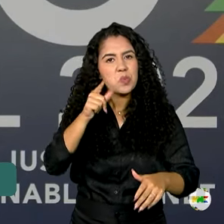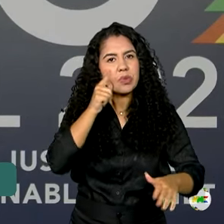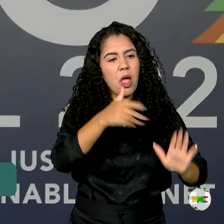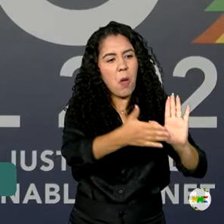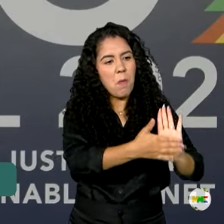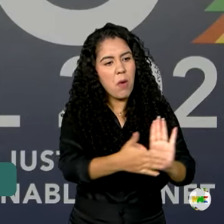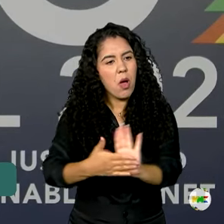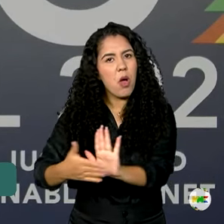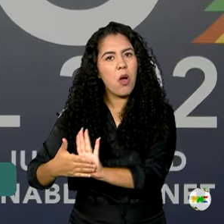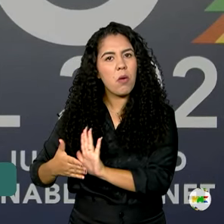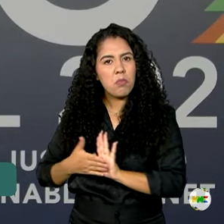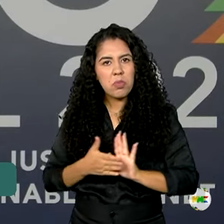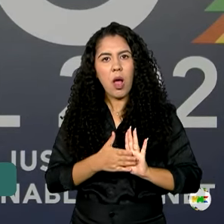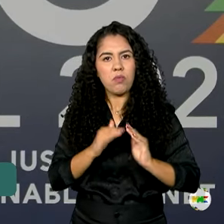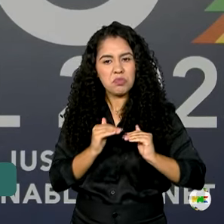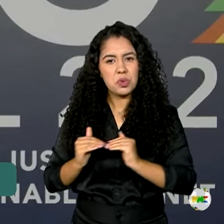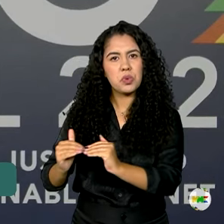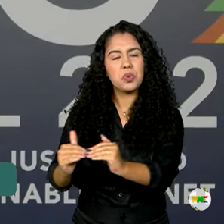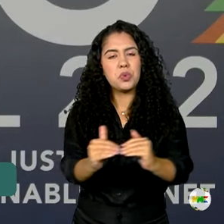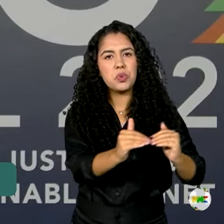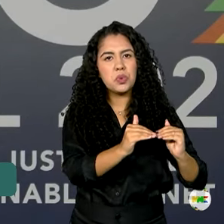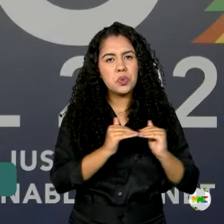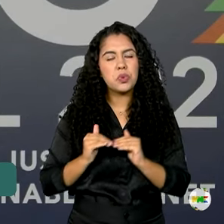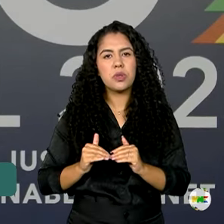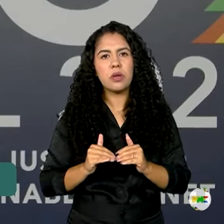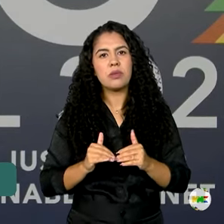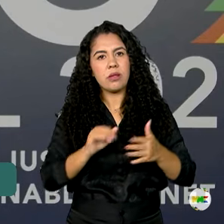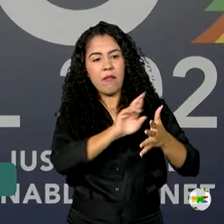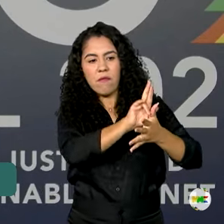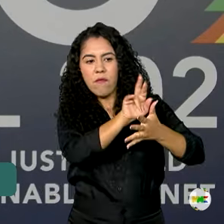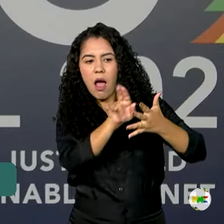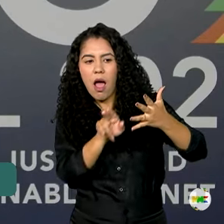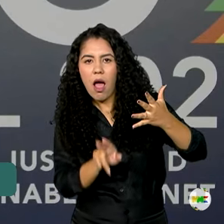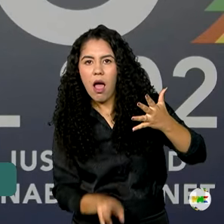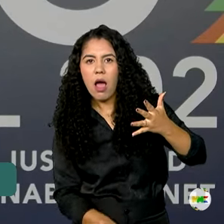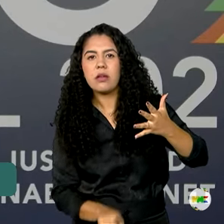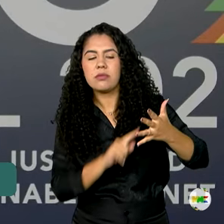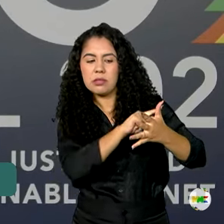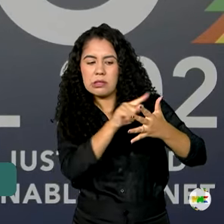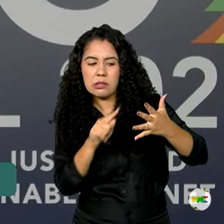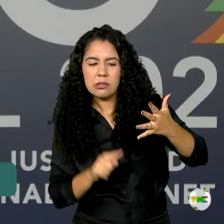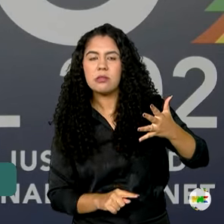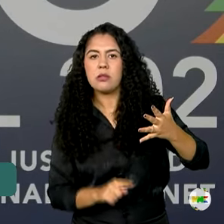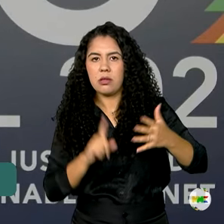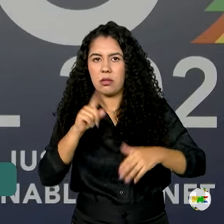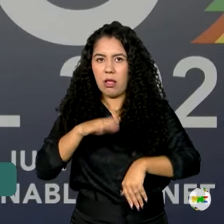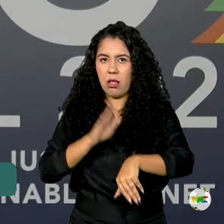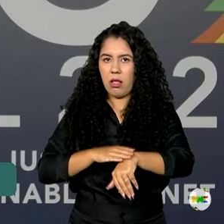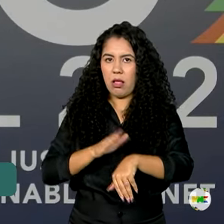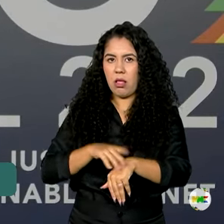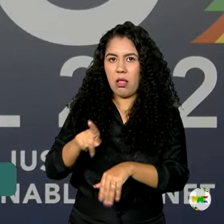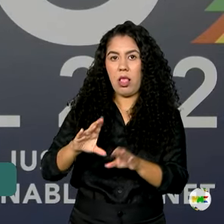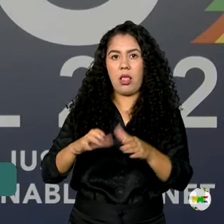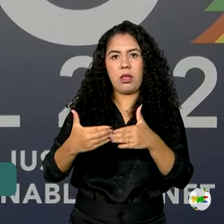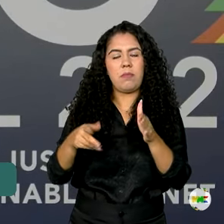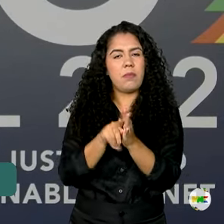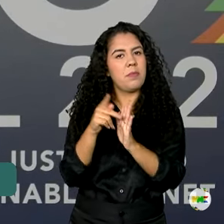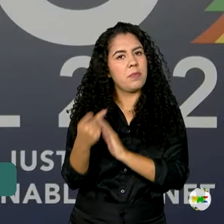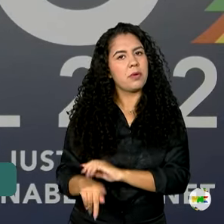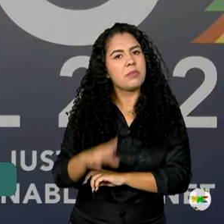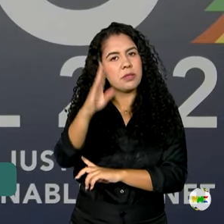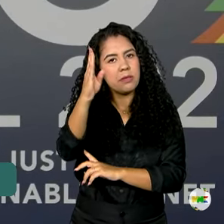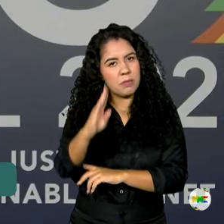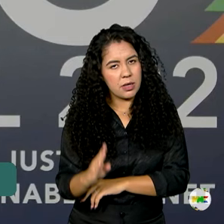consensuadas e diversas delas apresentadas pela equipe brasileira